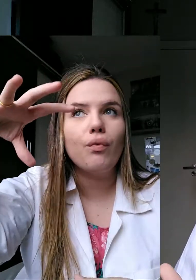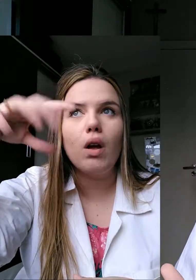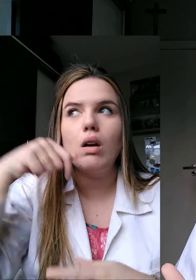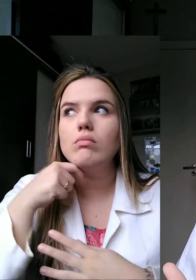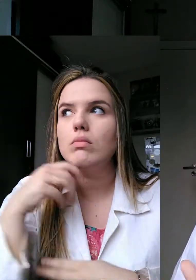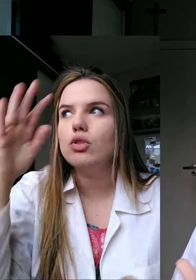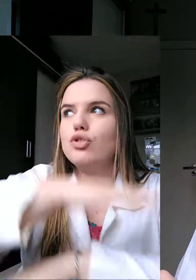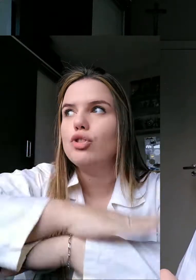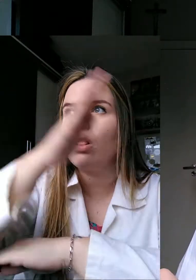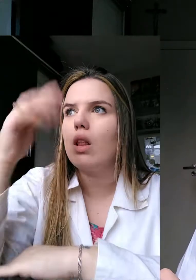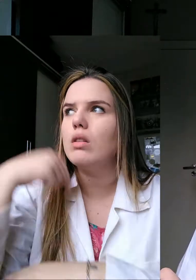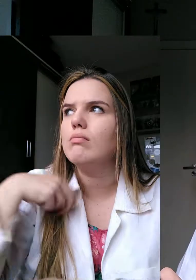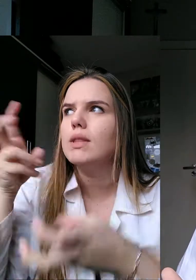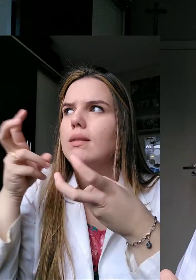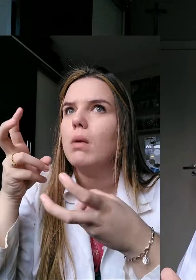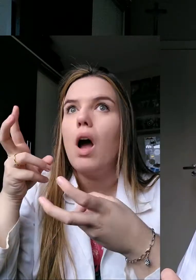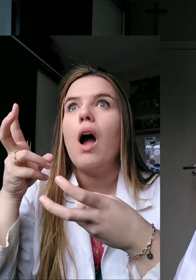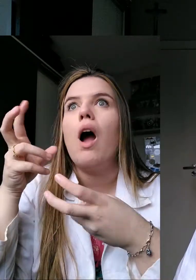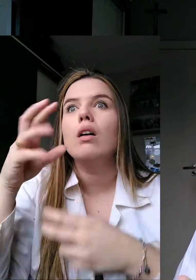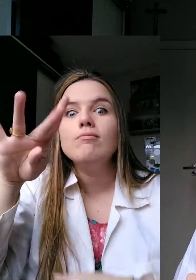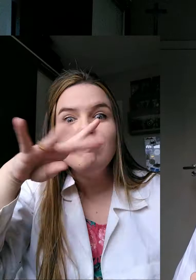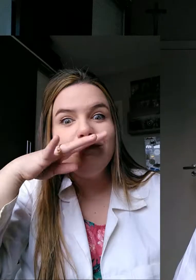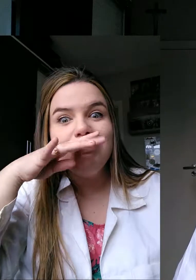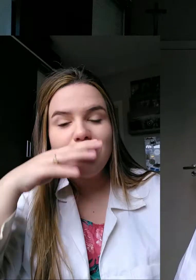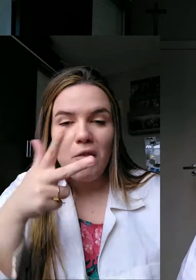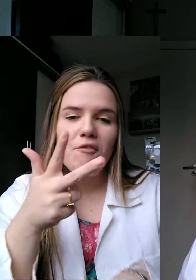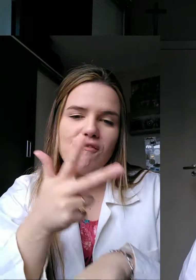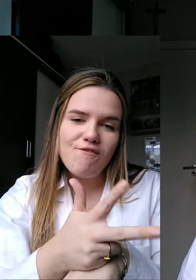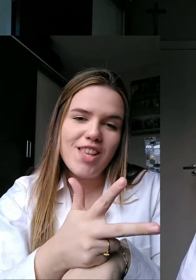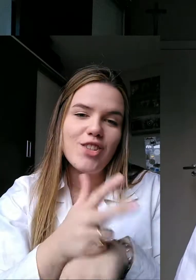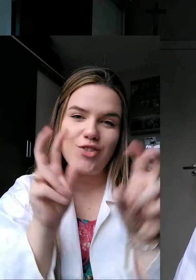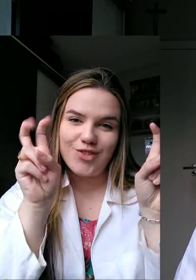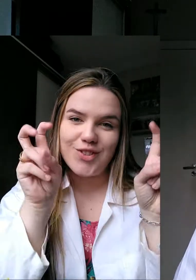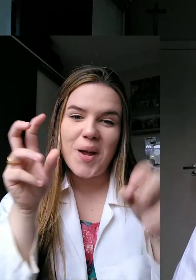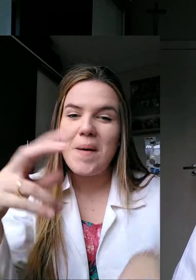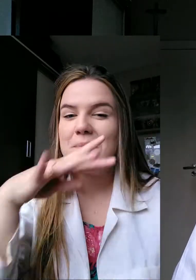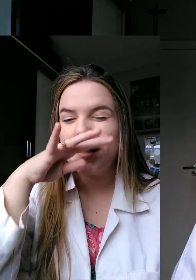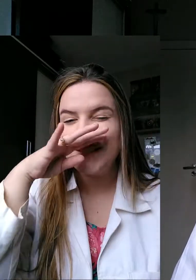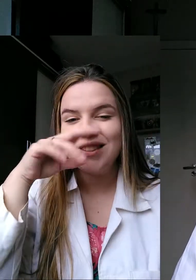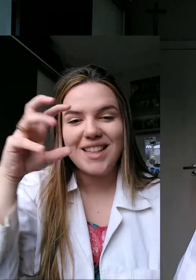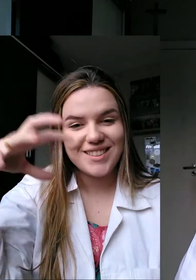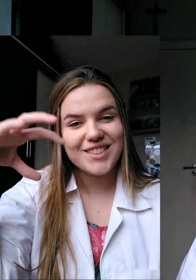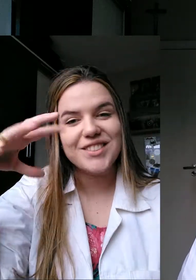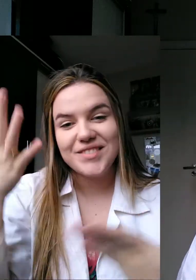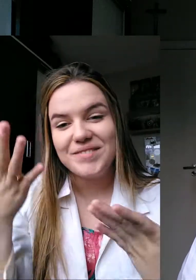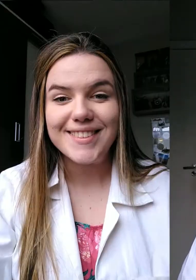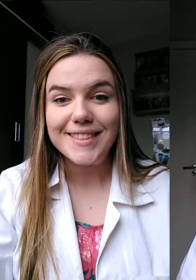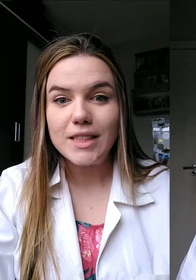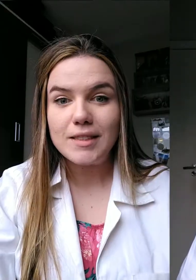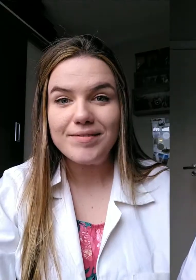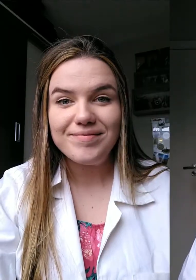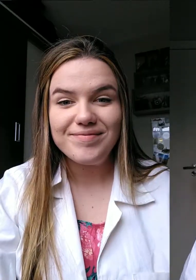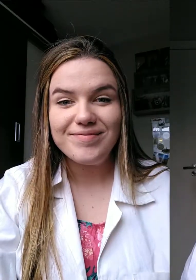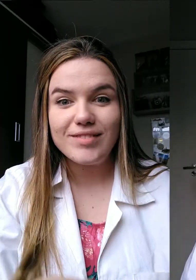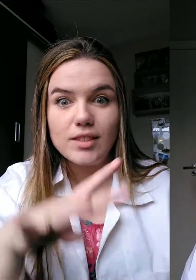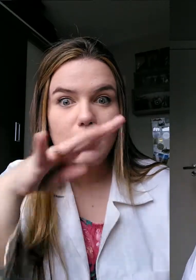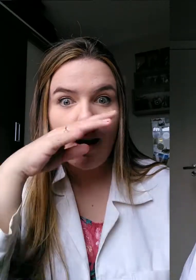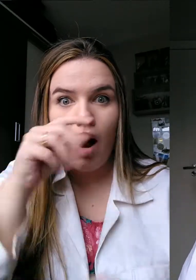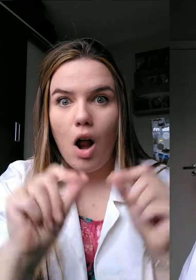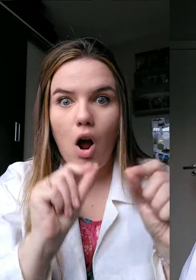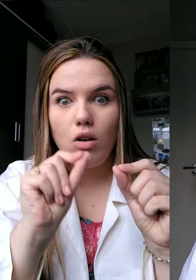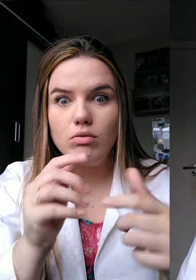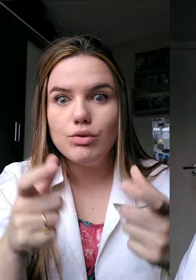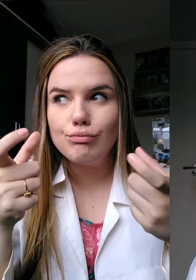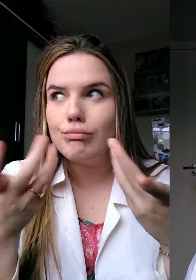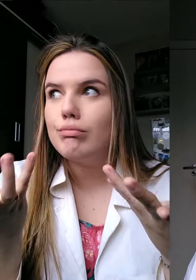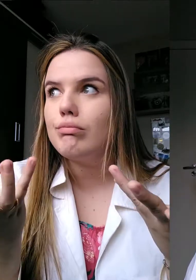escutando a chuvinha e vendo a chuva, e eu pensei, né? Por que não falar de como que surge esse cheiro de chuva que é tão característico e que a gente